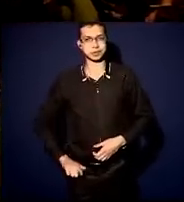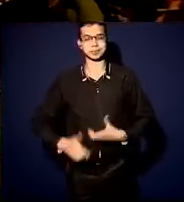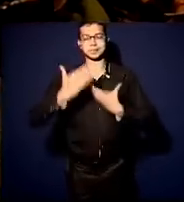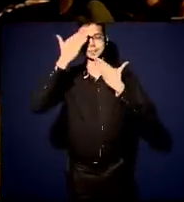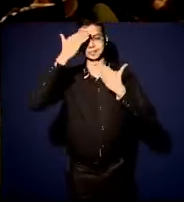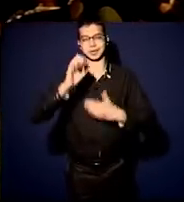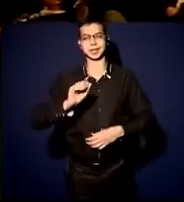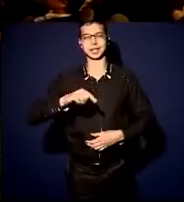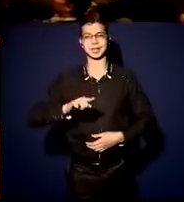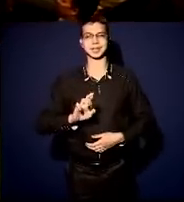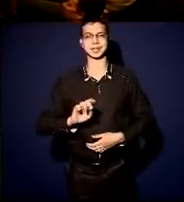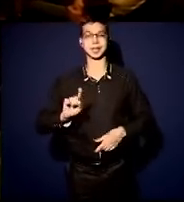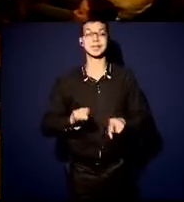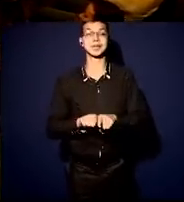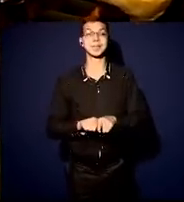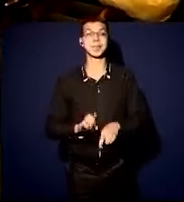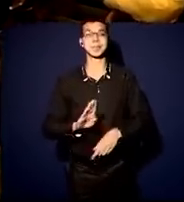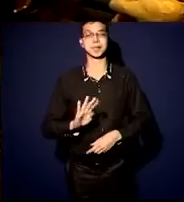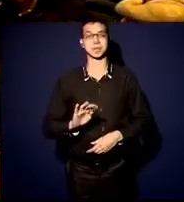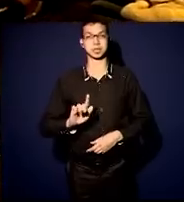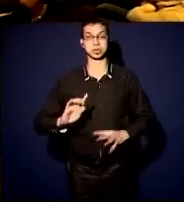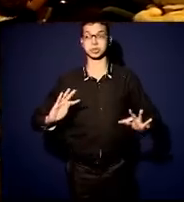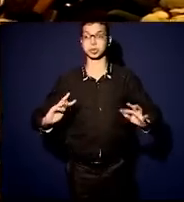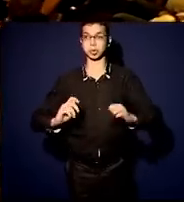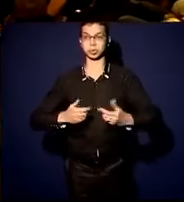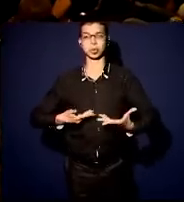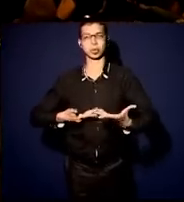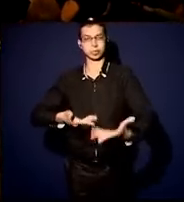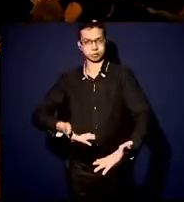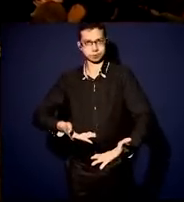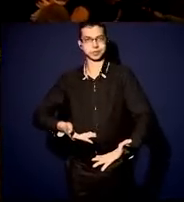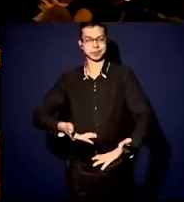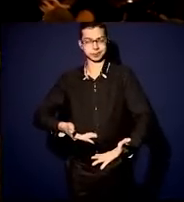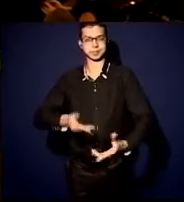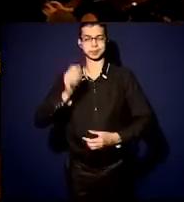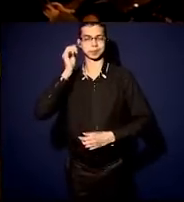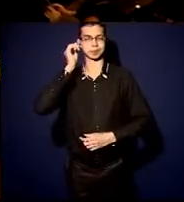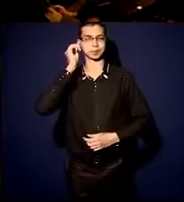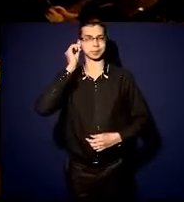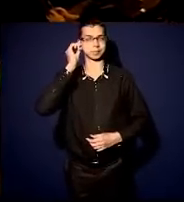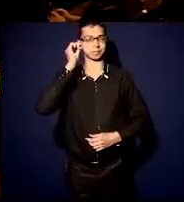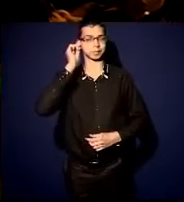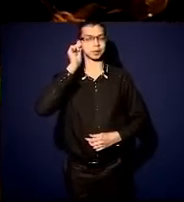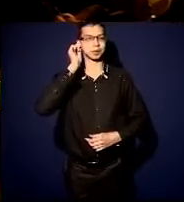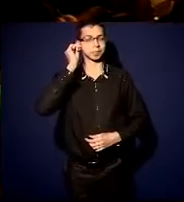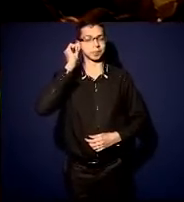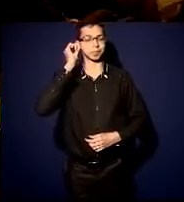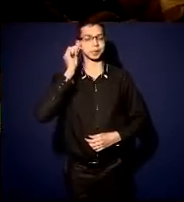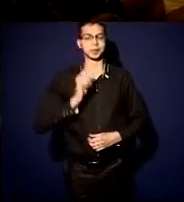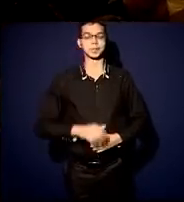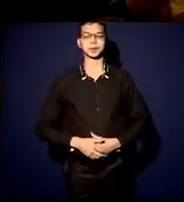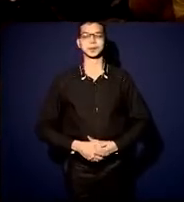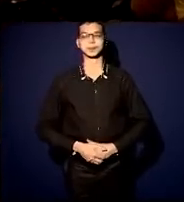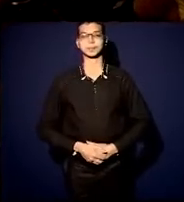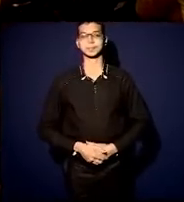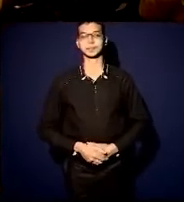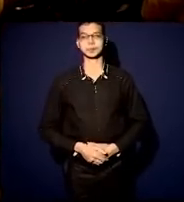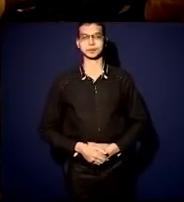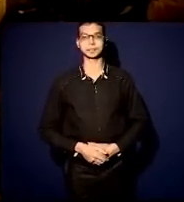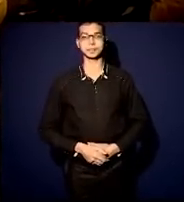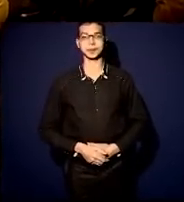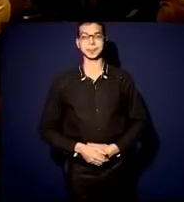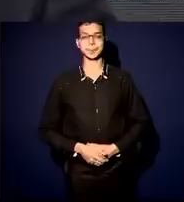todos do BTG pelo convite de poder estar participando desse grande evento. Essa tensão que está